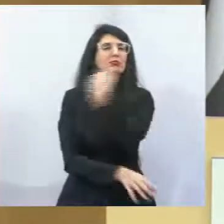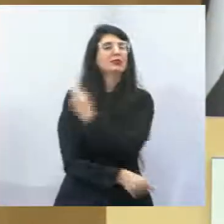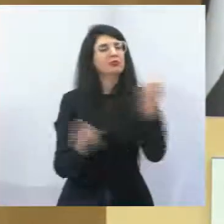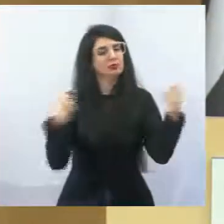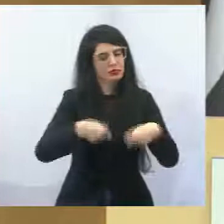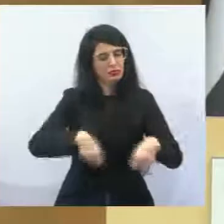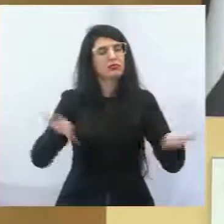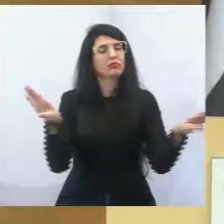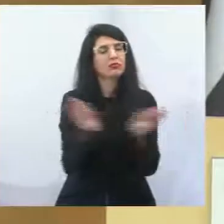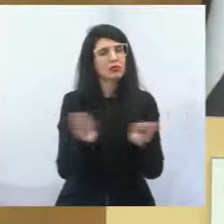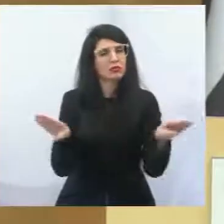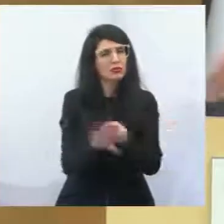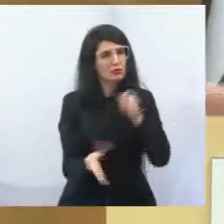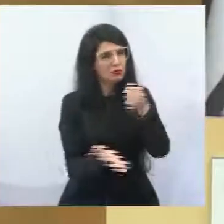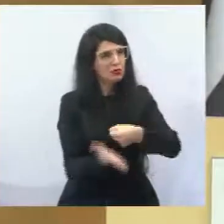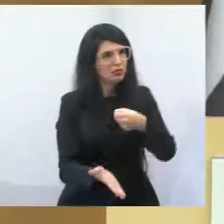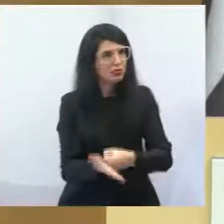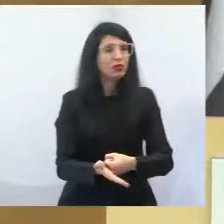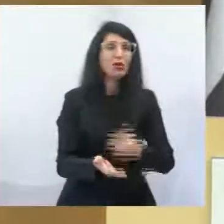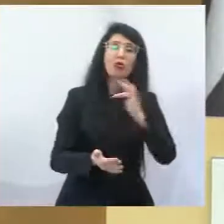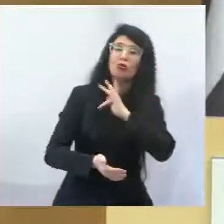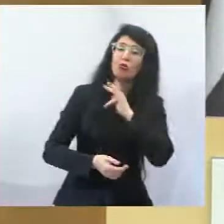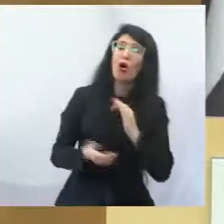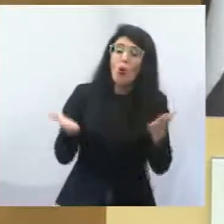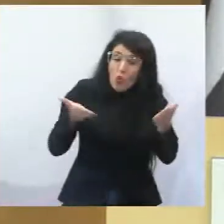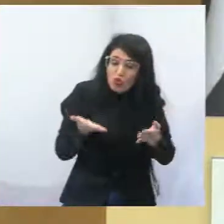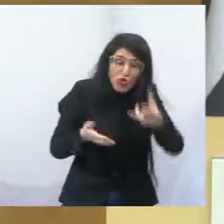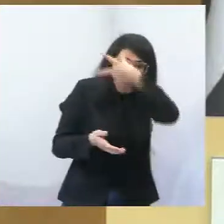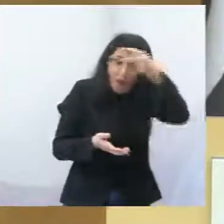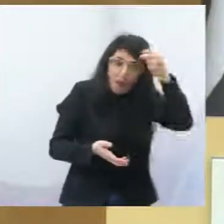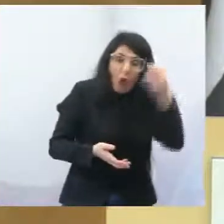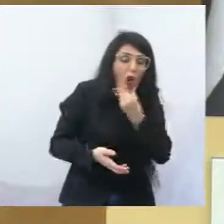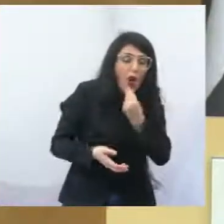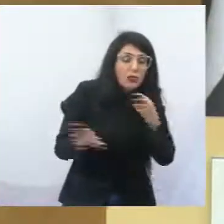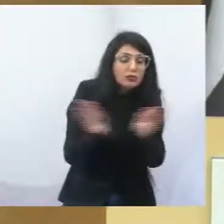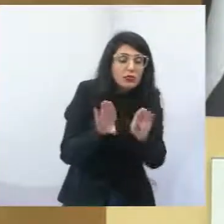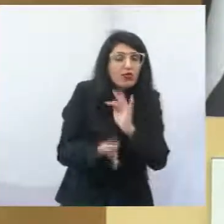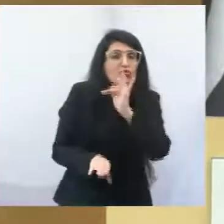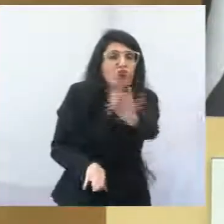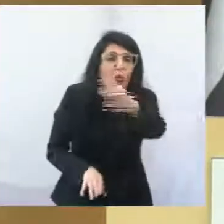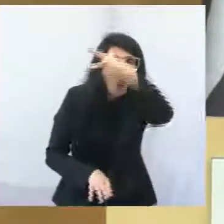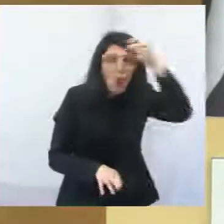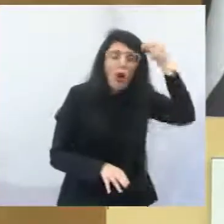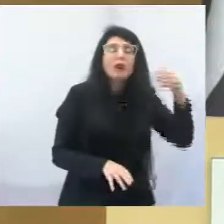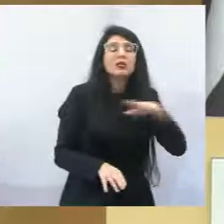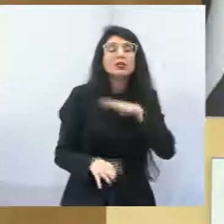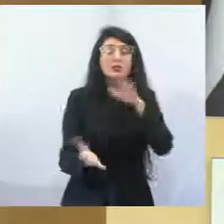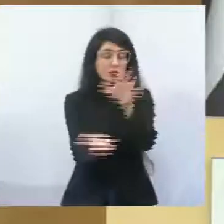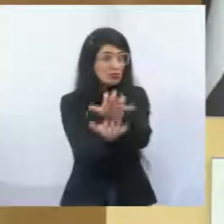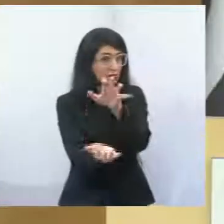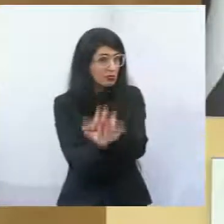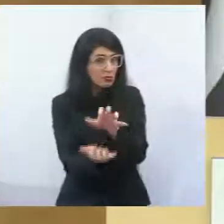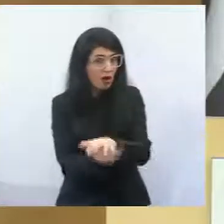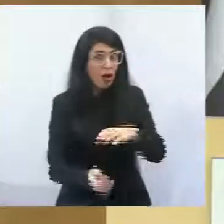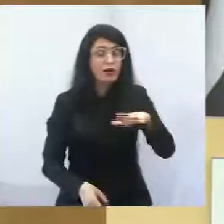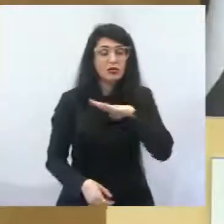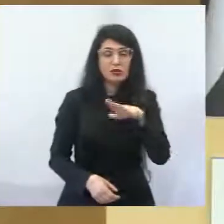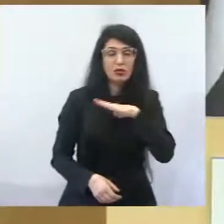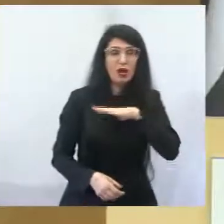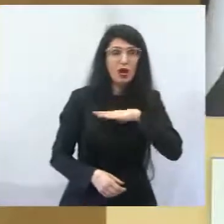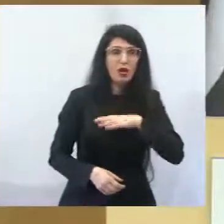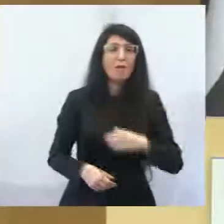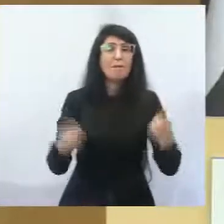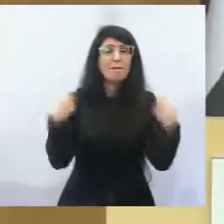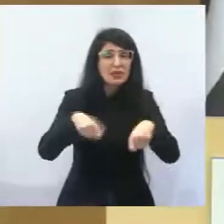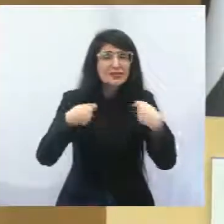do atual e dos futuros prefeitos para que a cidade de Jacareí amplie o número de leitos